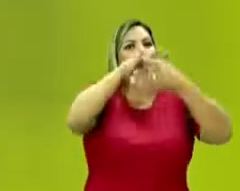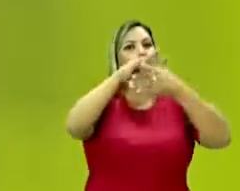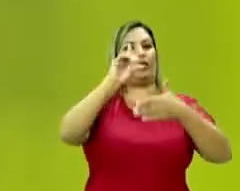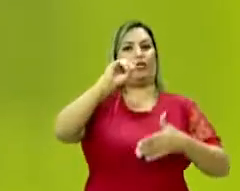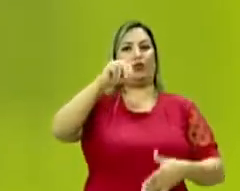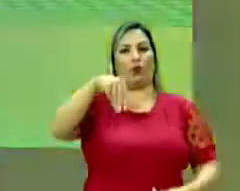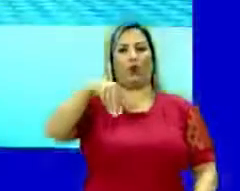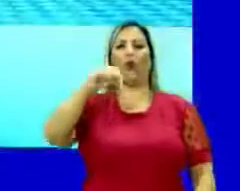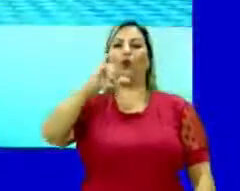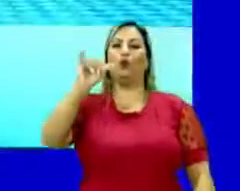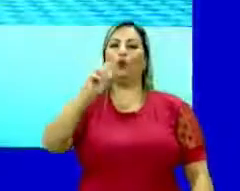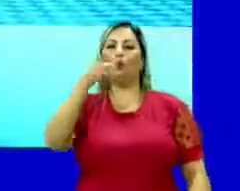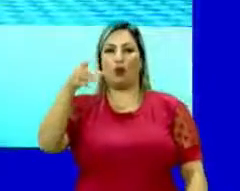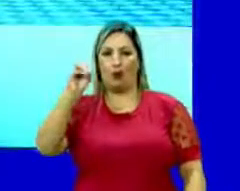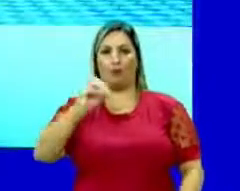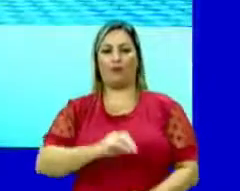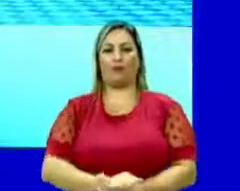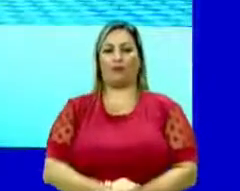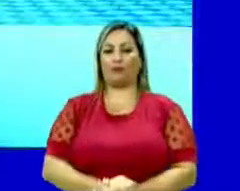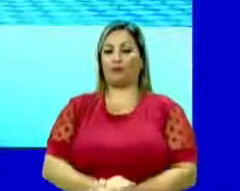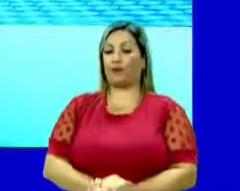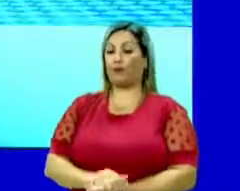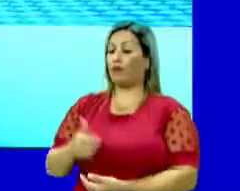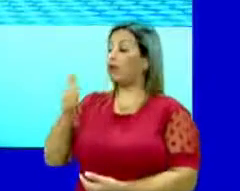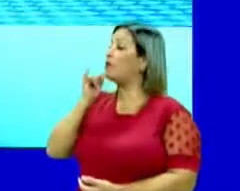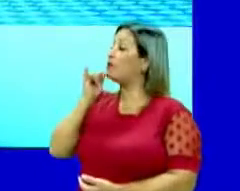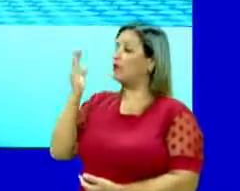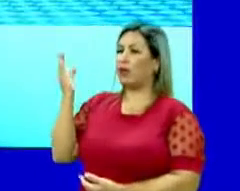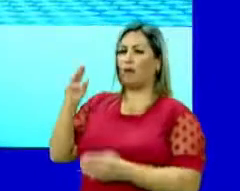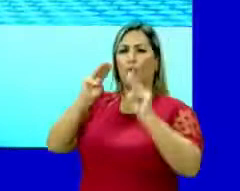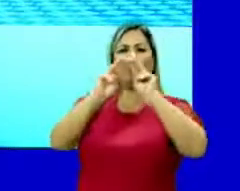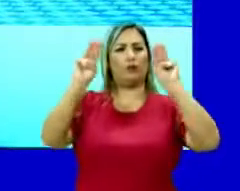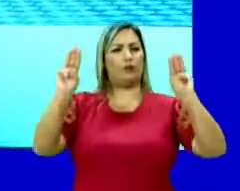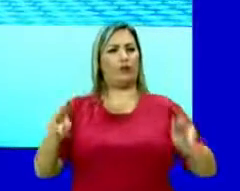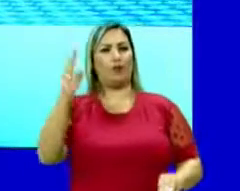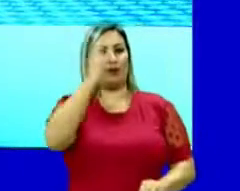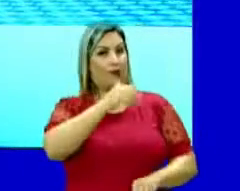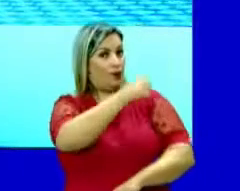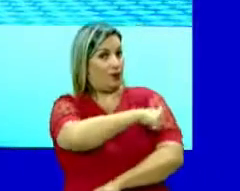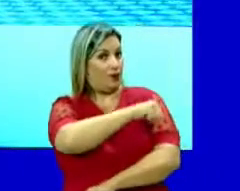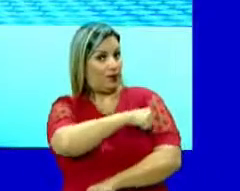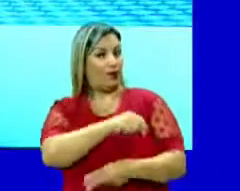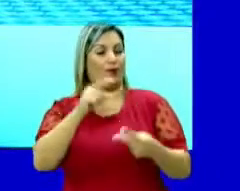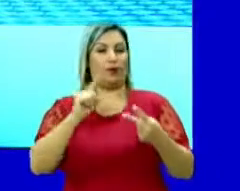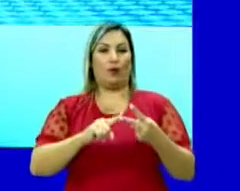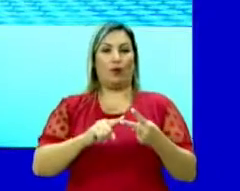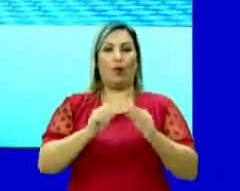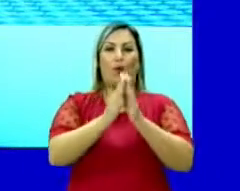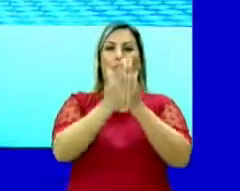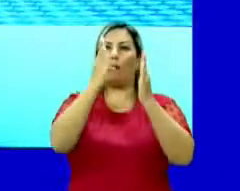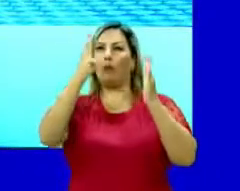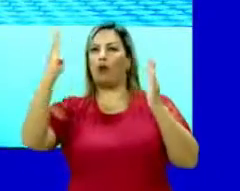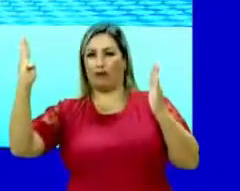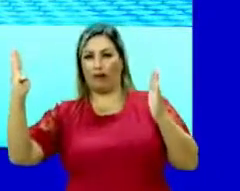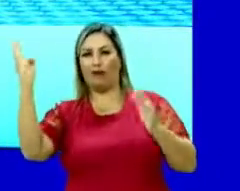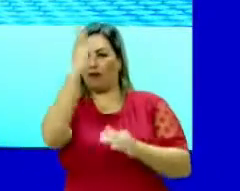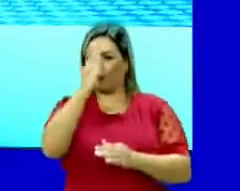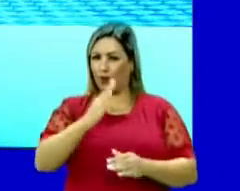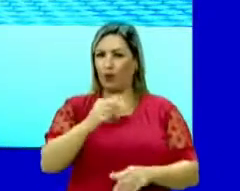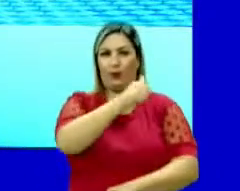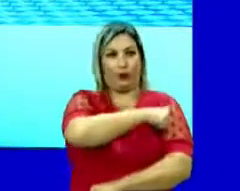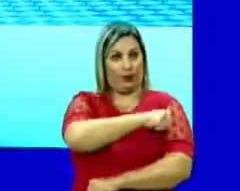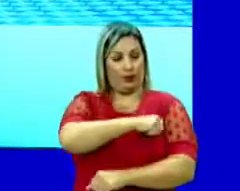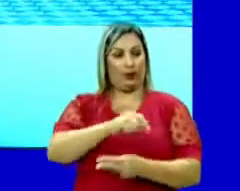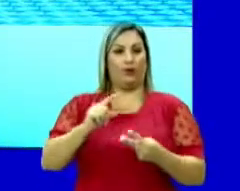de Dom João. Nós vamos ter o lançamento, por exemplo, do Museu Nacional no Rio de Janeiro, da Biblioteca Nacional no Rio de